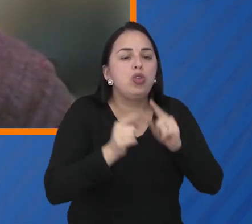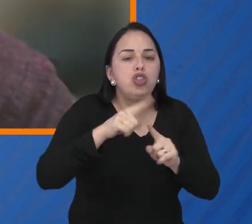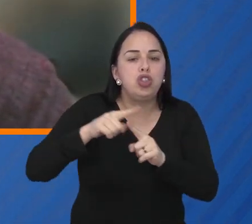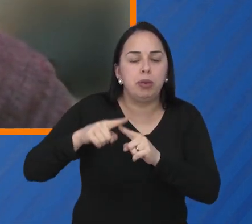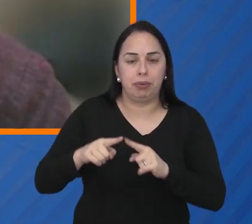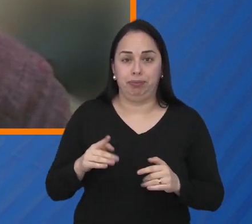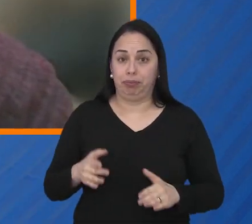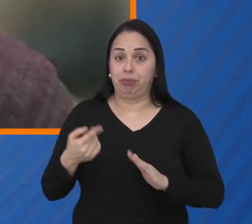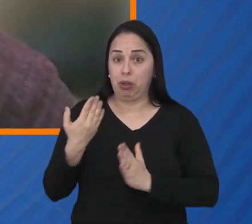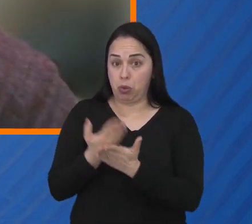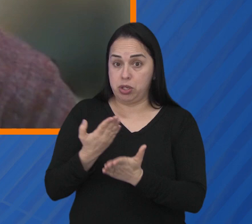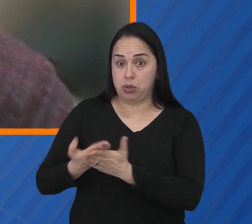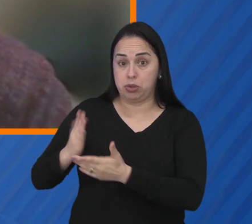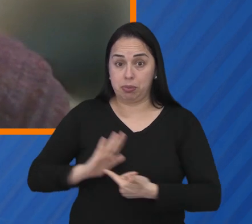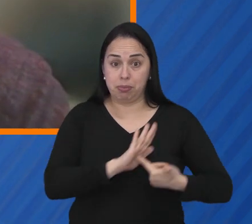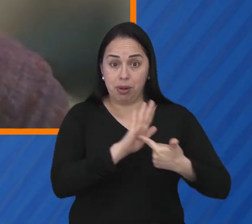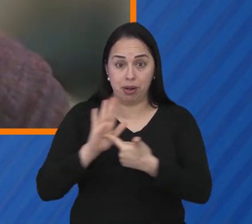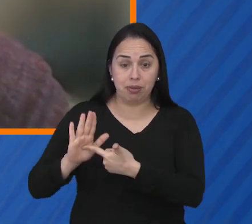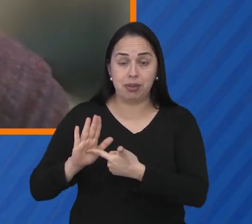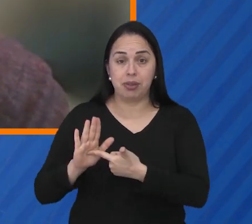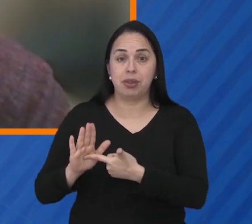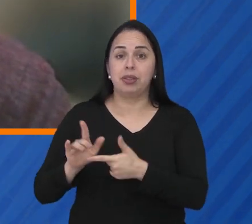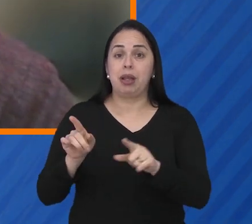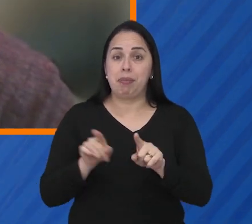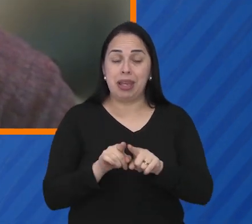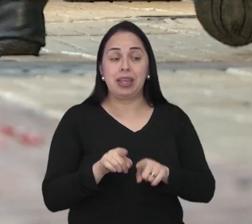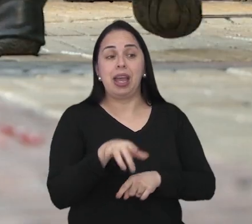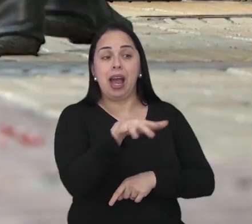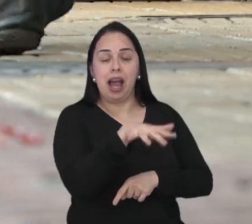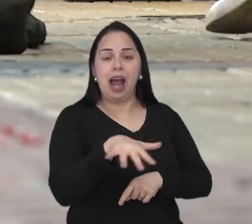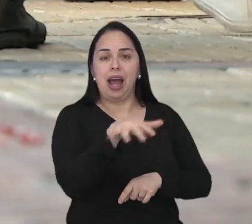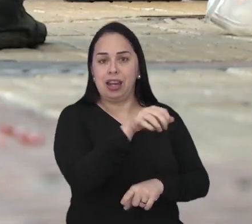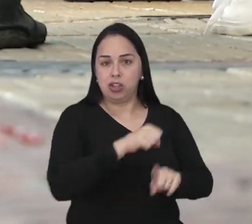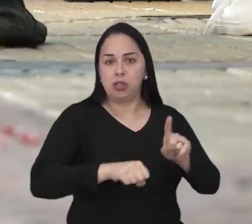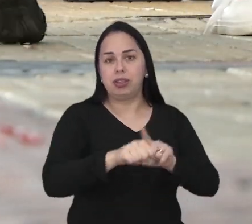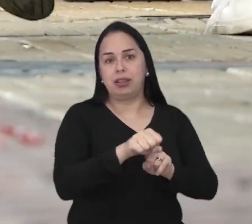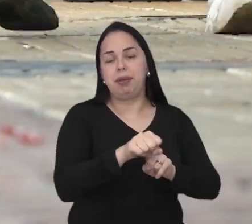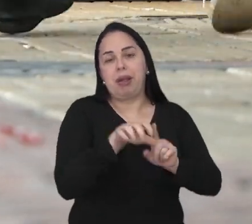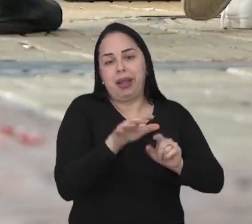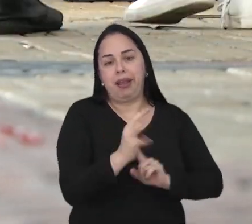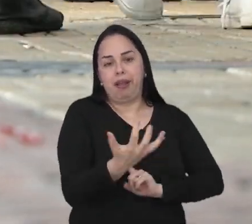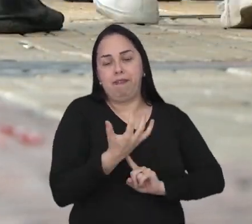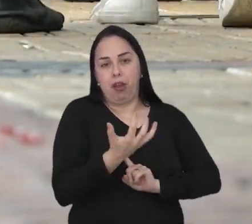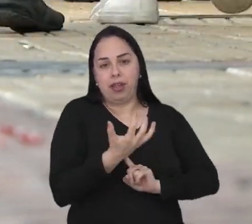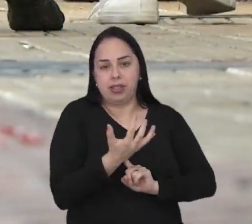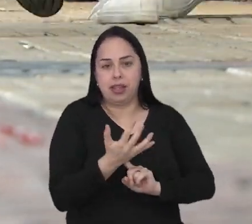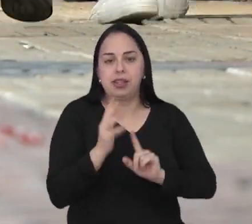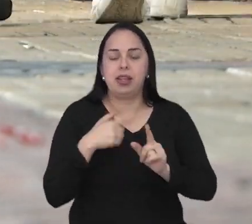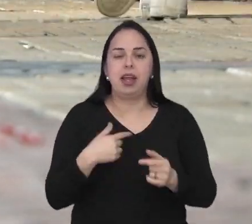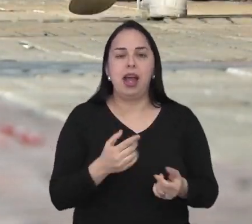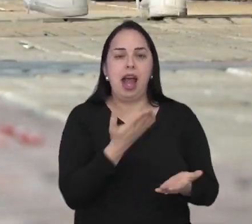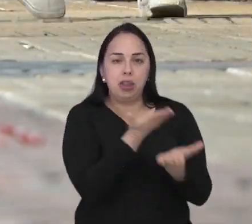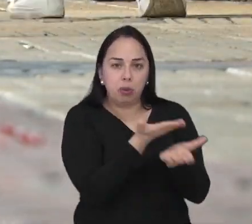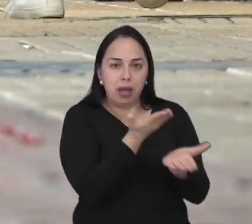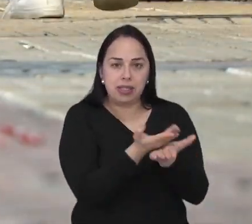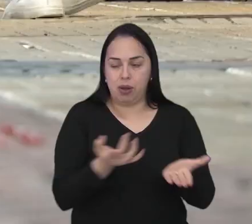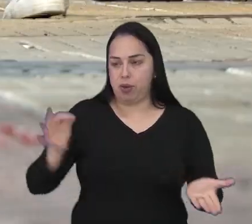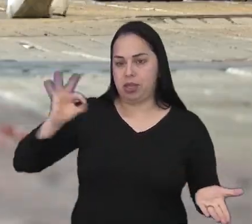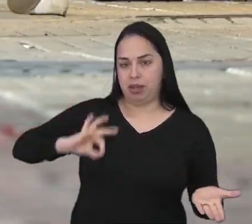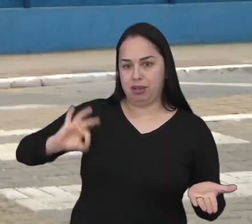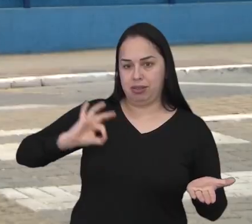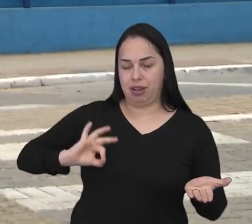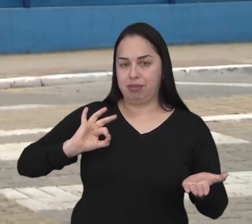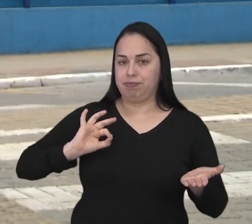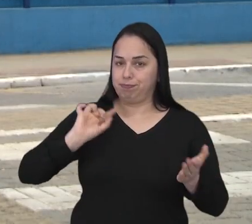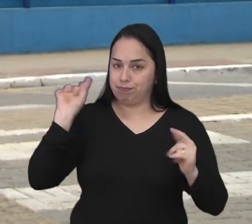ambiente alimentar, que alimentos são produzidos e como. O estudo aponta ainda fatores socioeconômicos como parte do